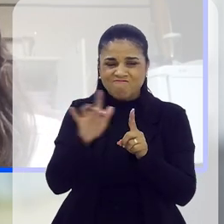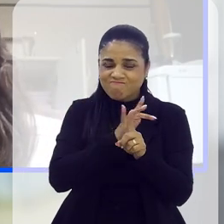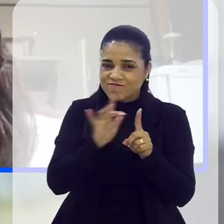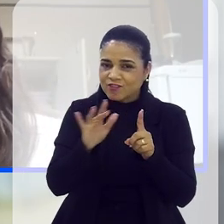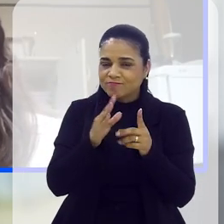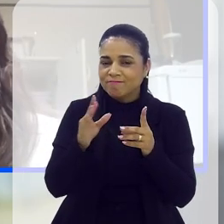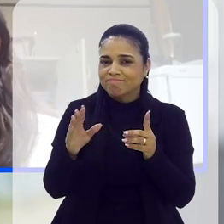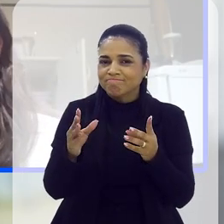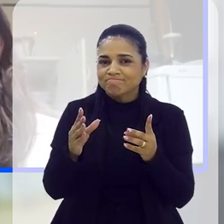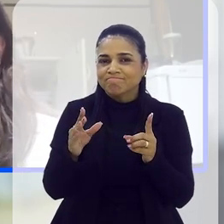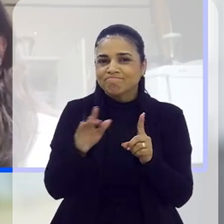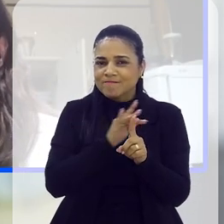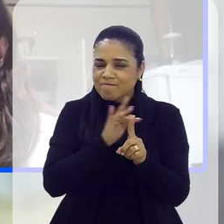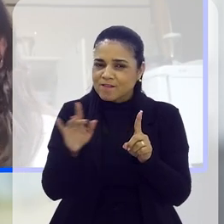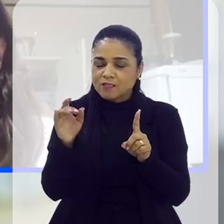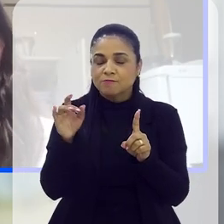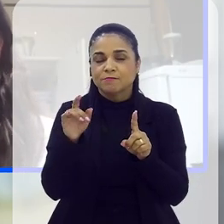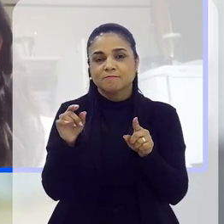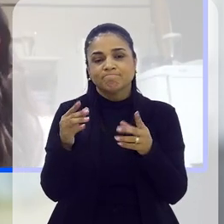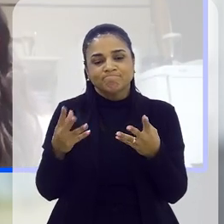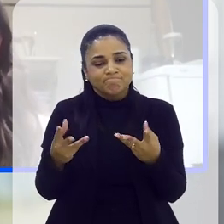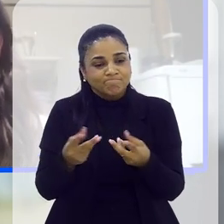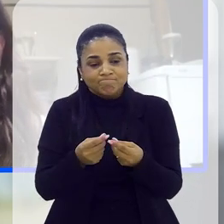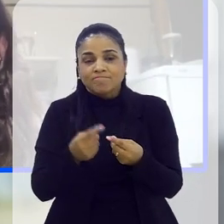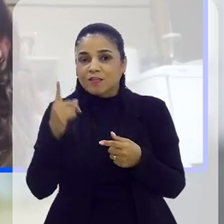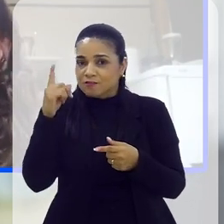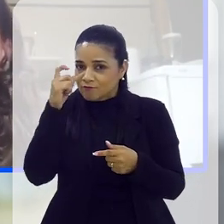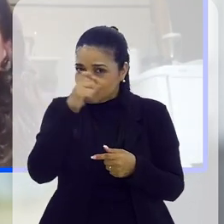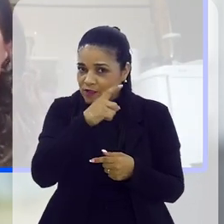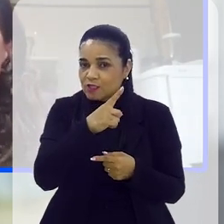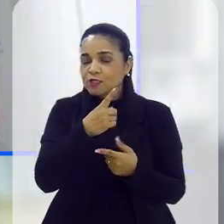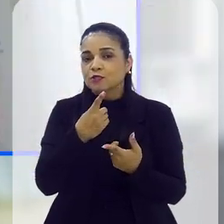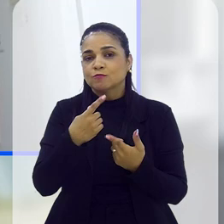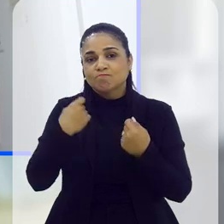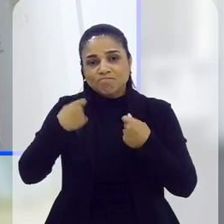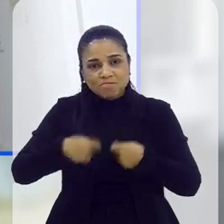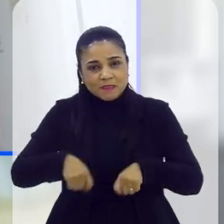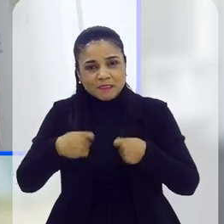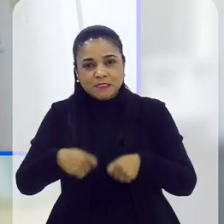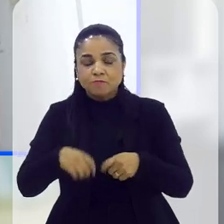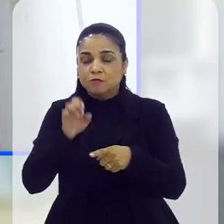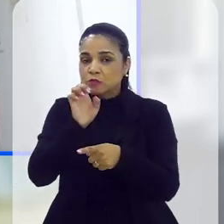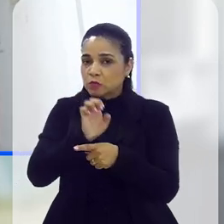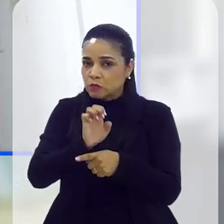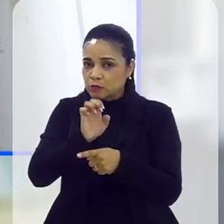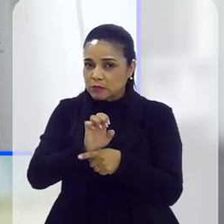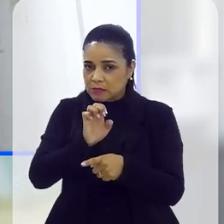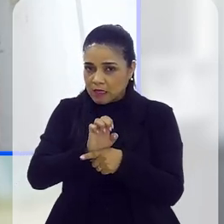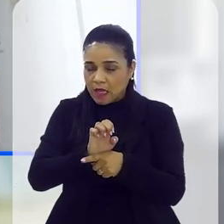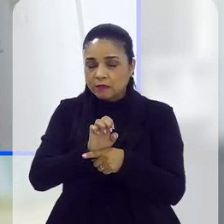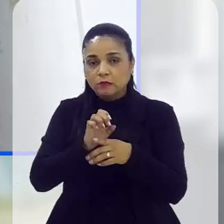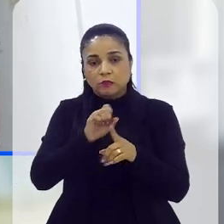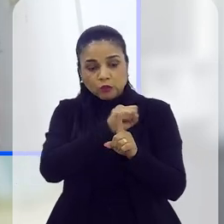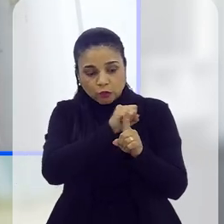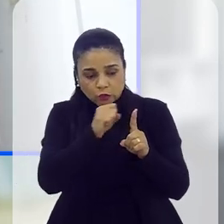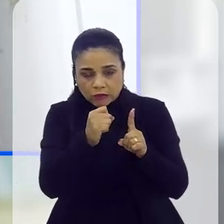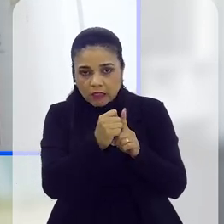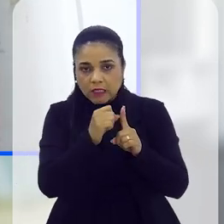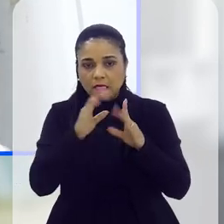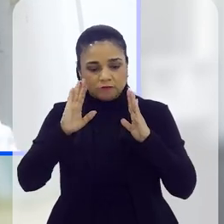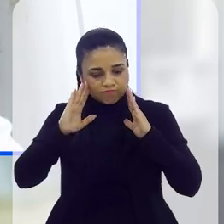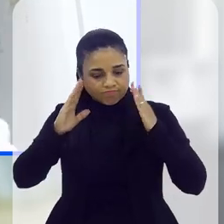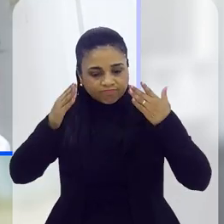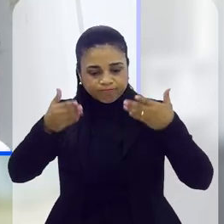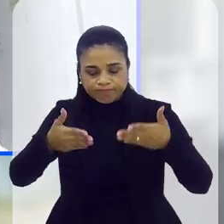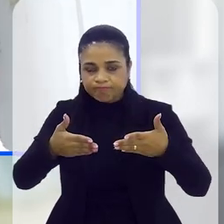fragilizadas. Há uma complexidade desse fenômeno e é preciso realmente que o Estado e toda a sociedade